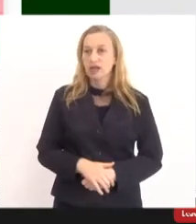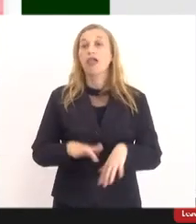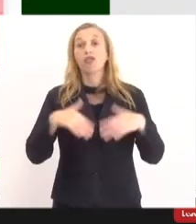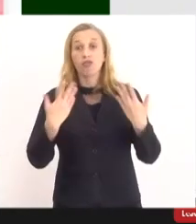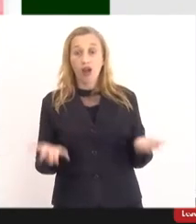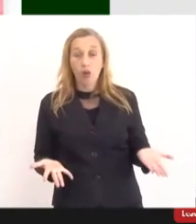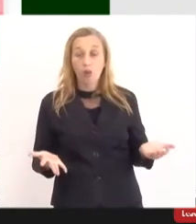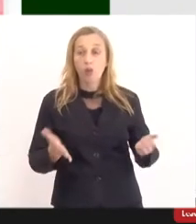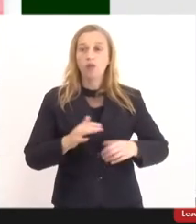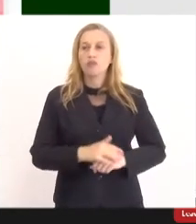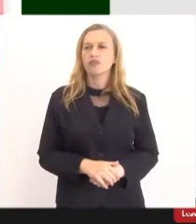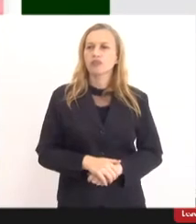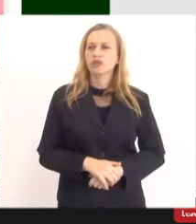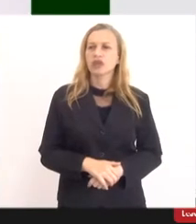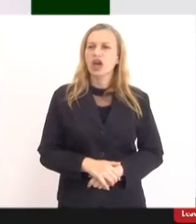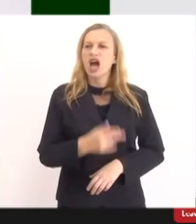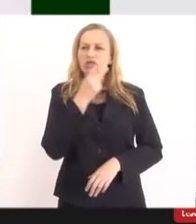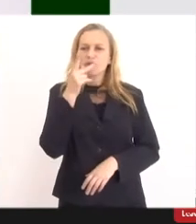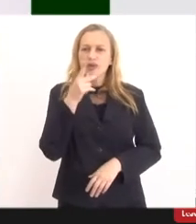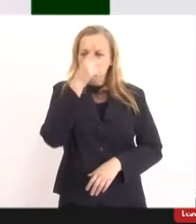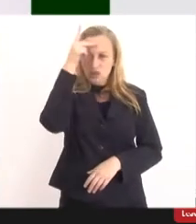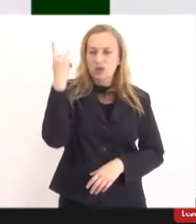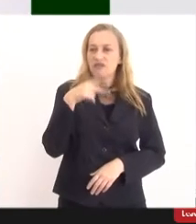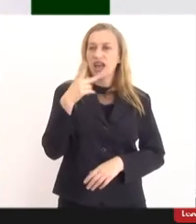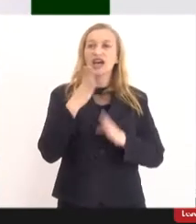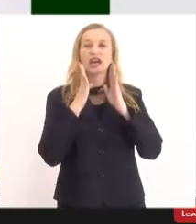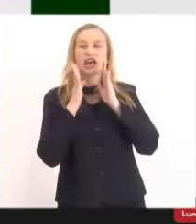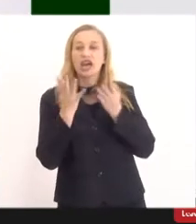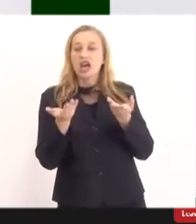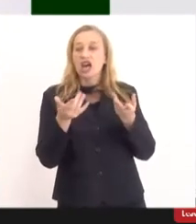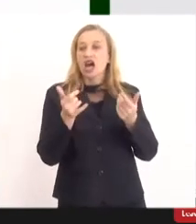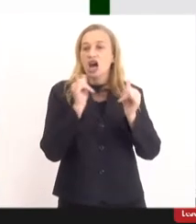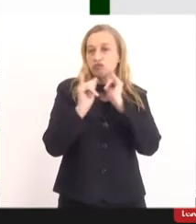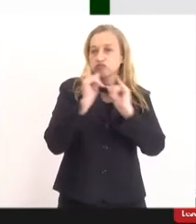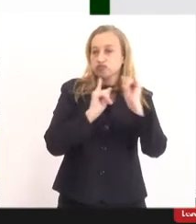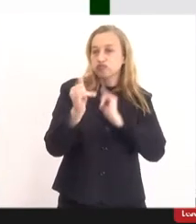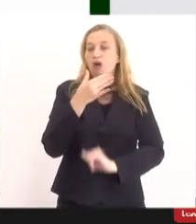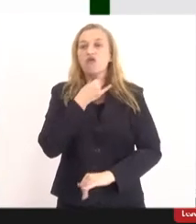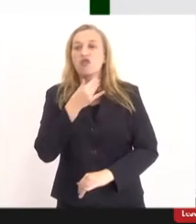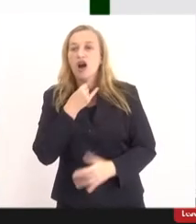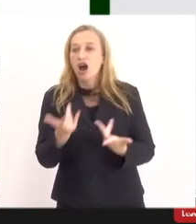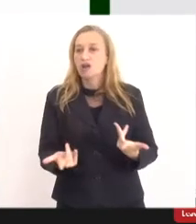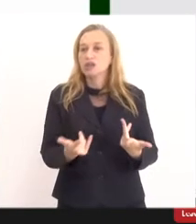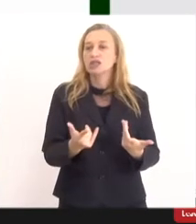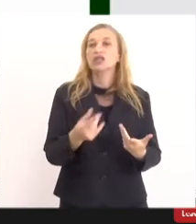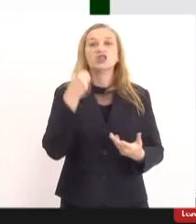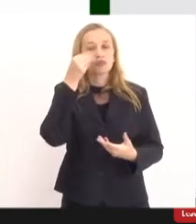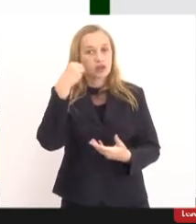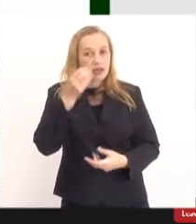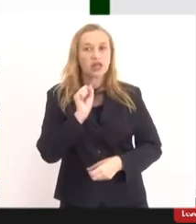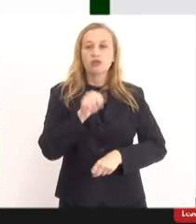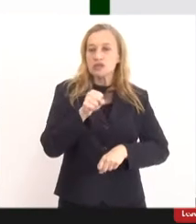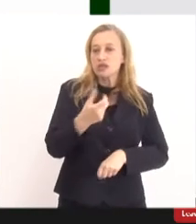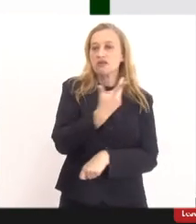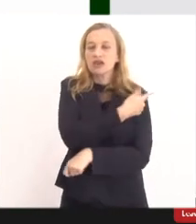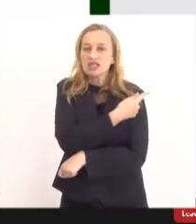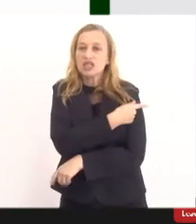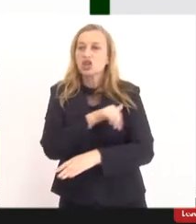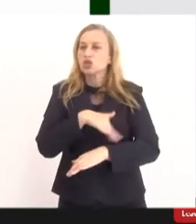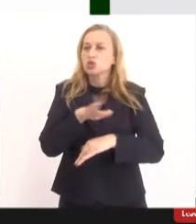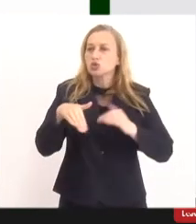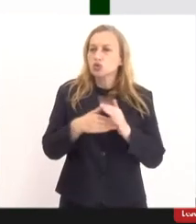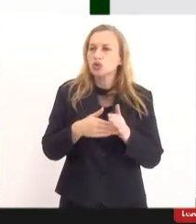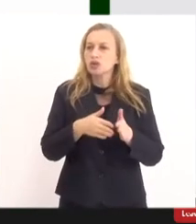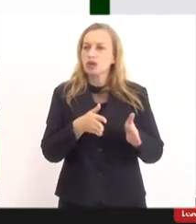Então, aí o pessoal diz muito que é fake news, né? As vacinas são experimentais, sim. Elas estão todas em